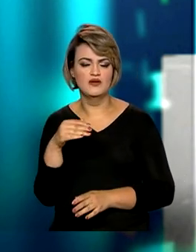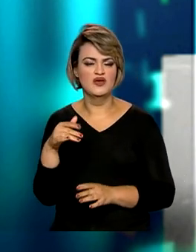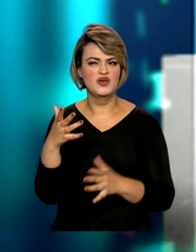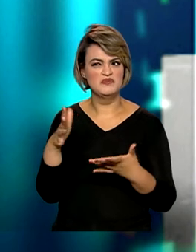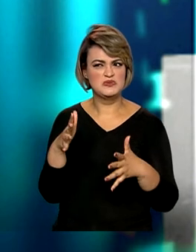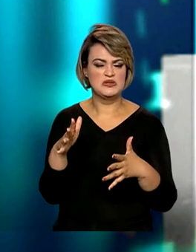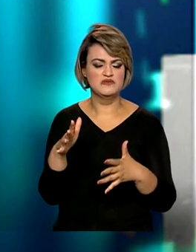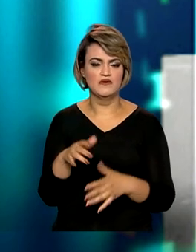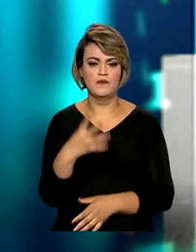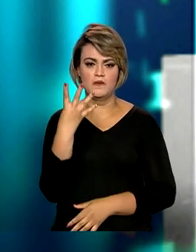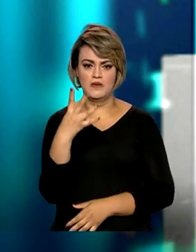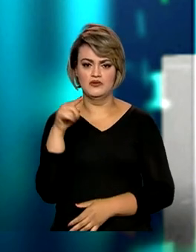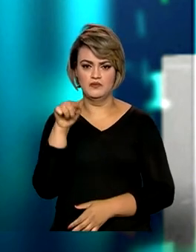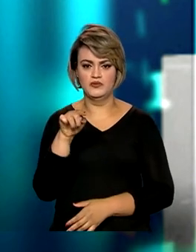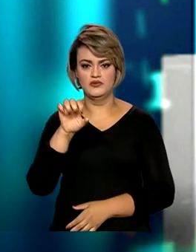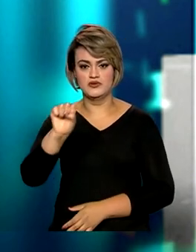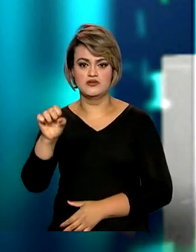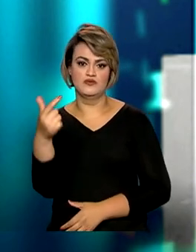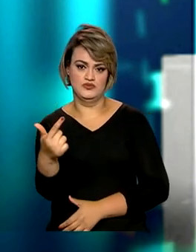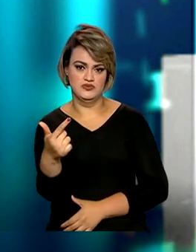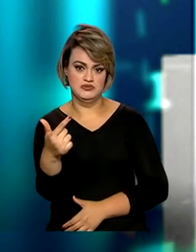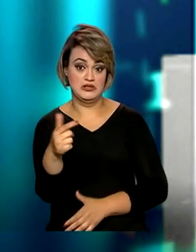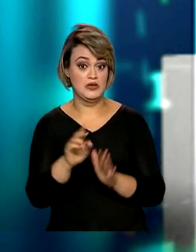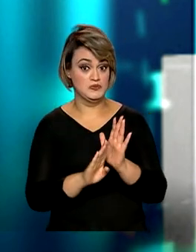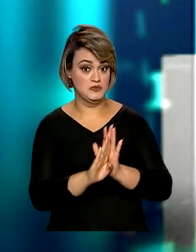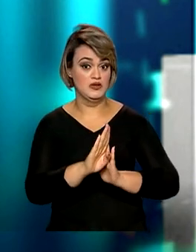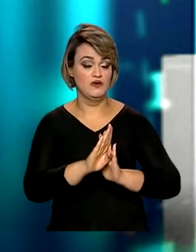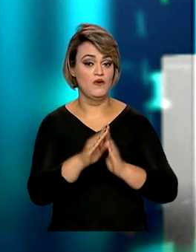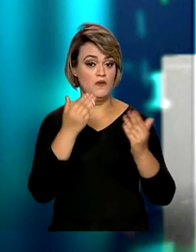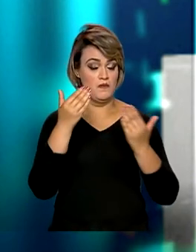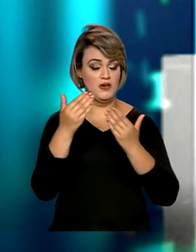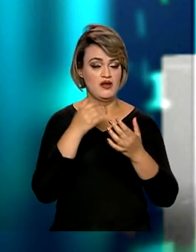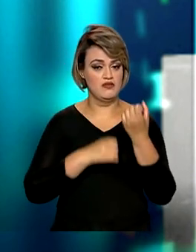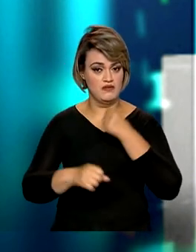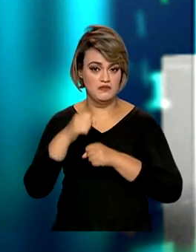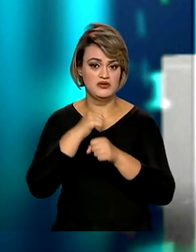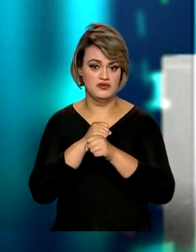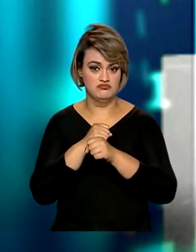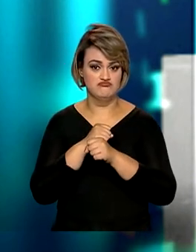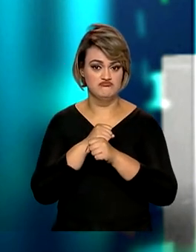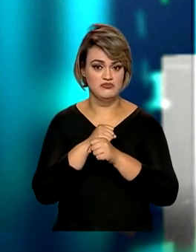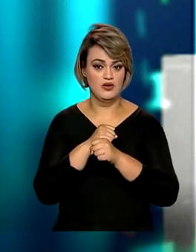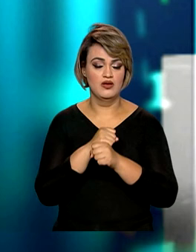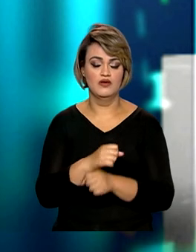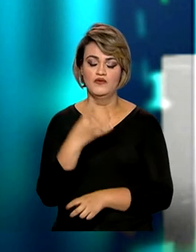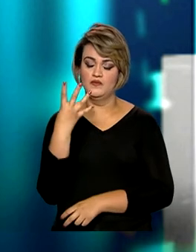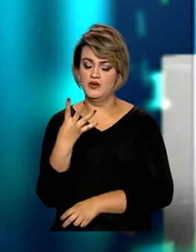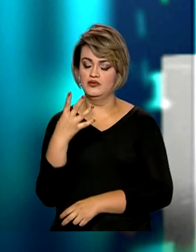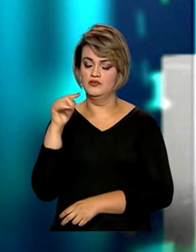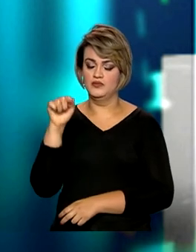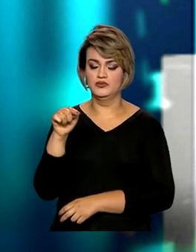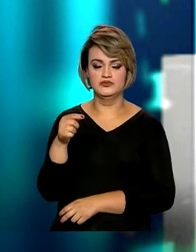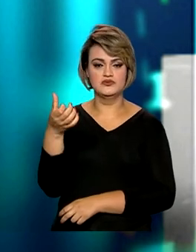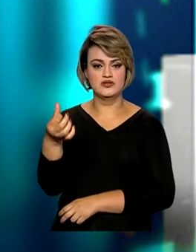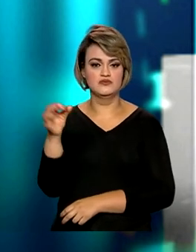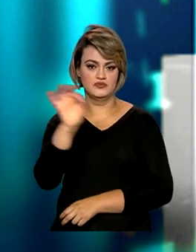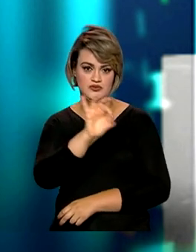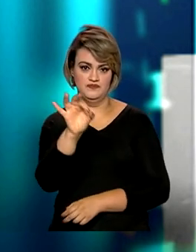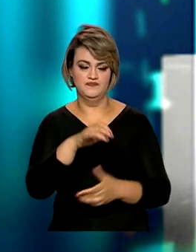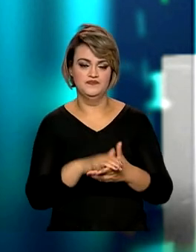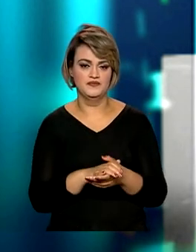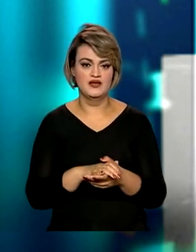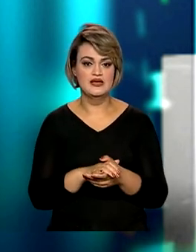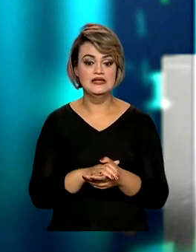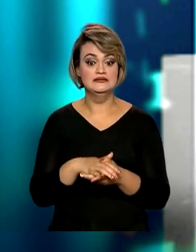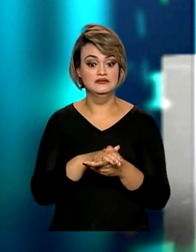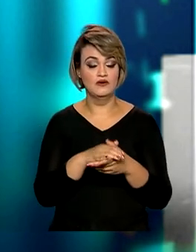Central foi 4,82%, ou seja, superior àquele obtido no ano passado, em 2021, que foi 4,6%. De